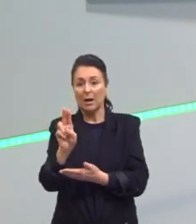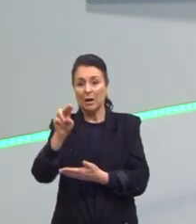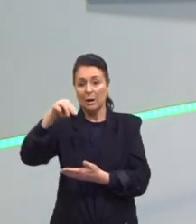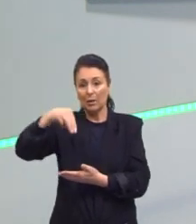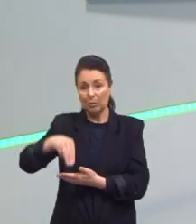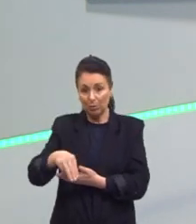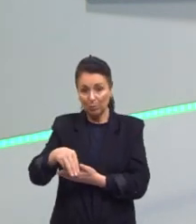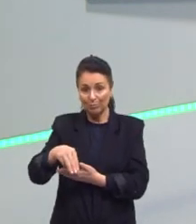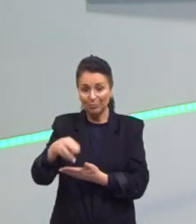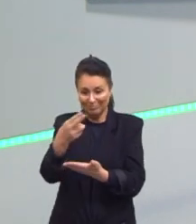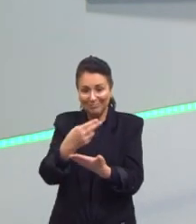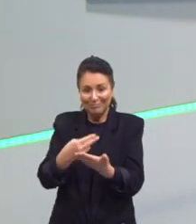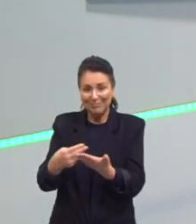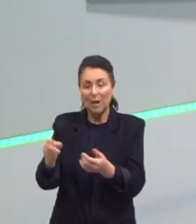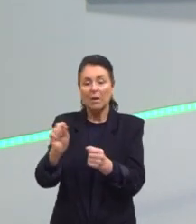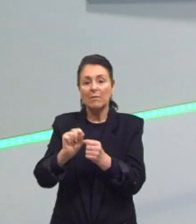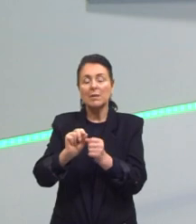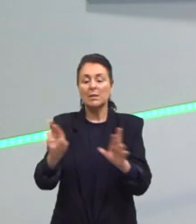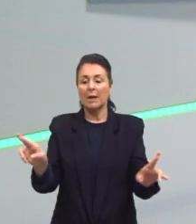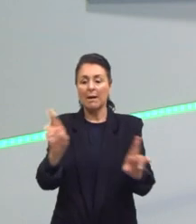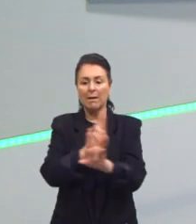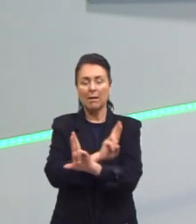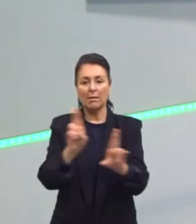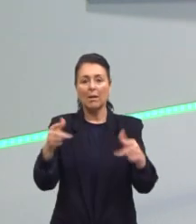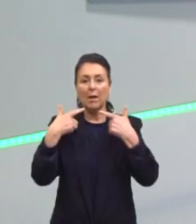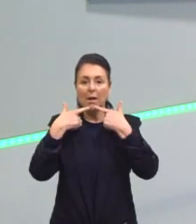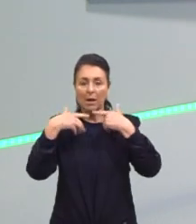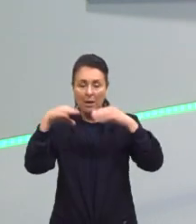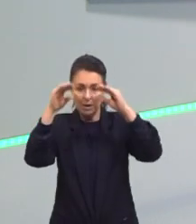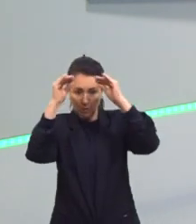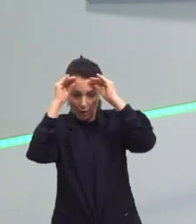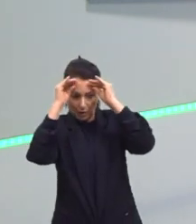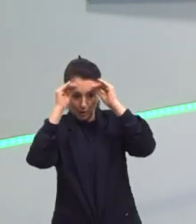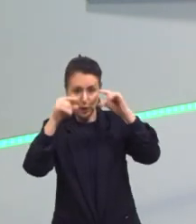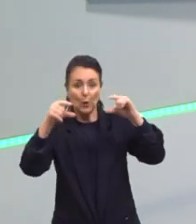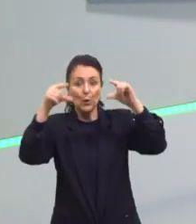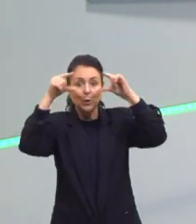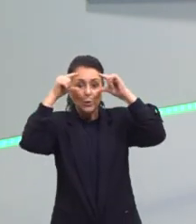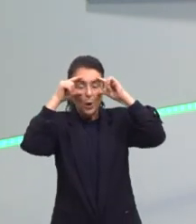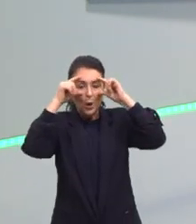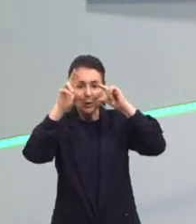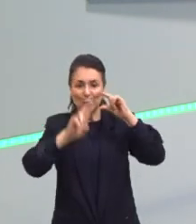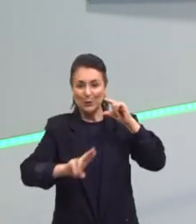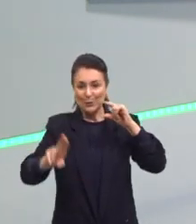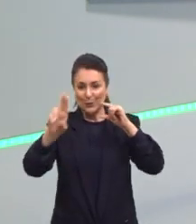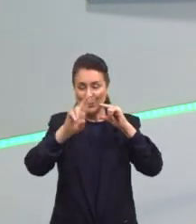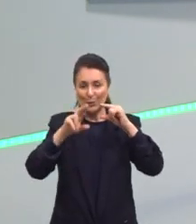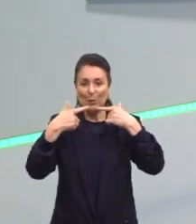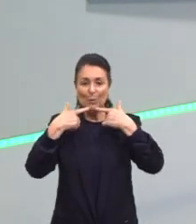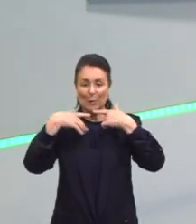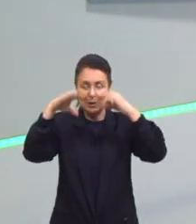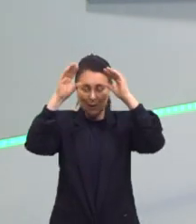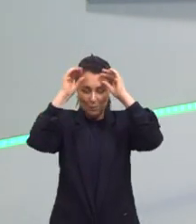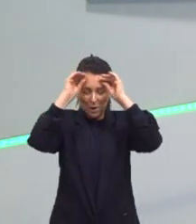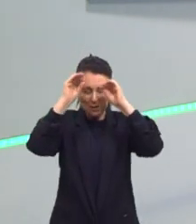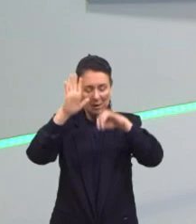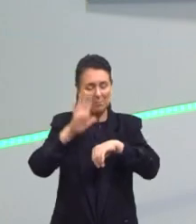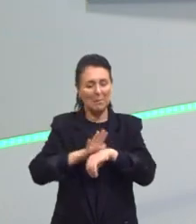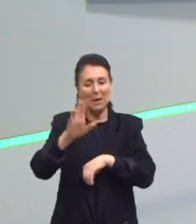relação Da linguagem que os óculos estão usando Com uma linguagem mais jovem